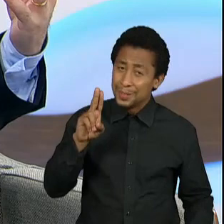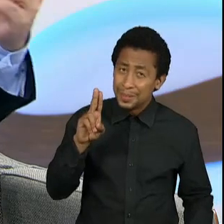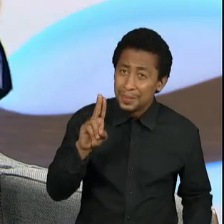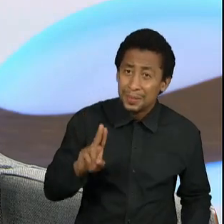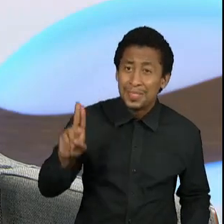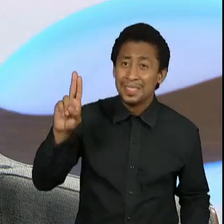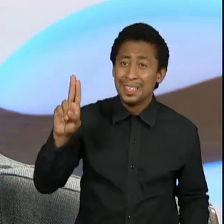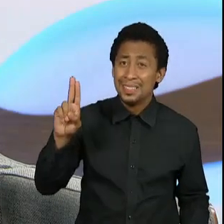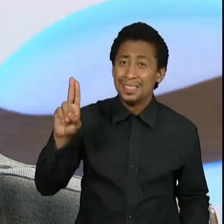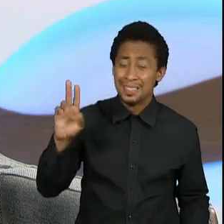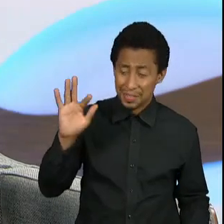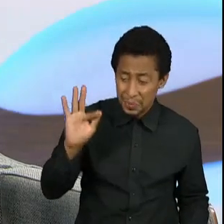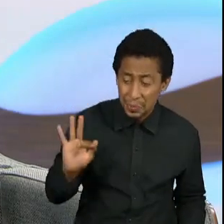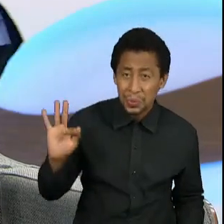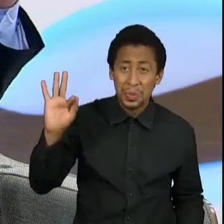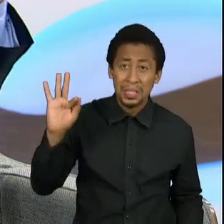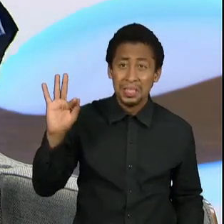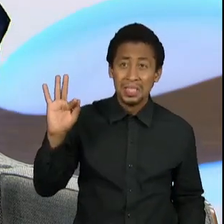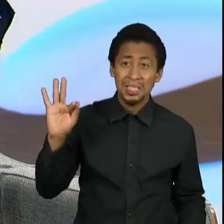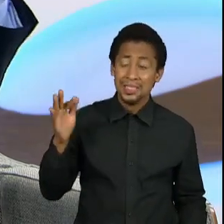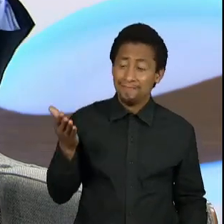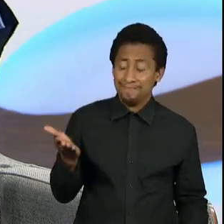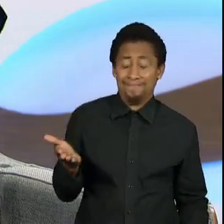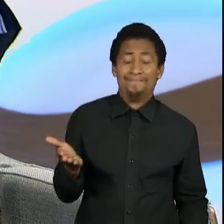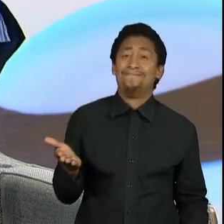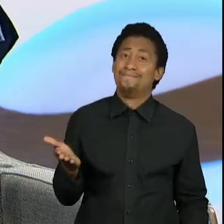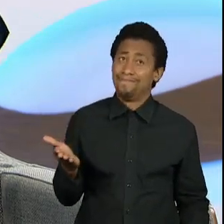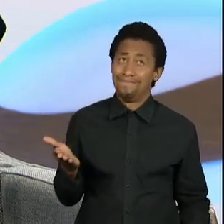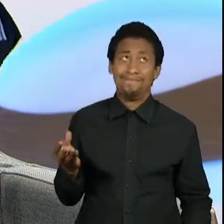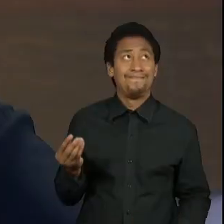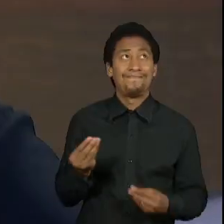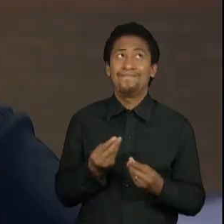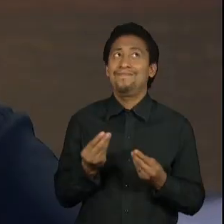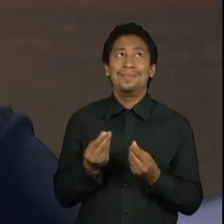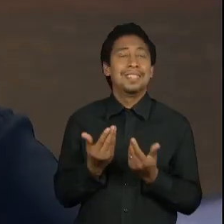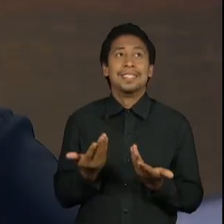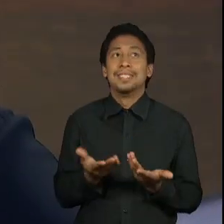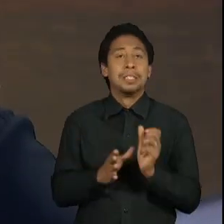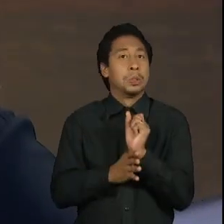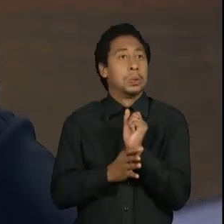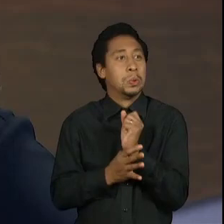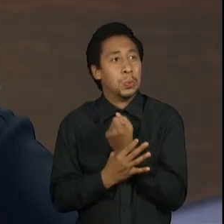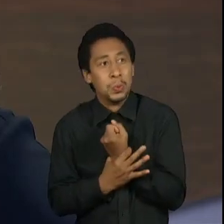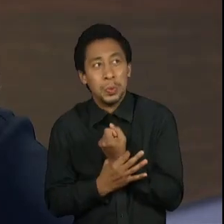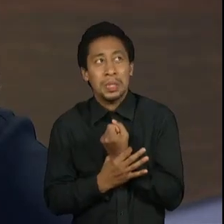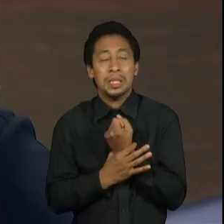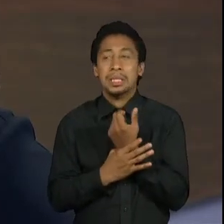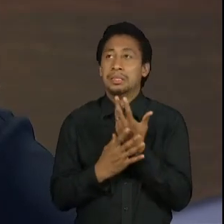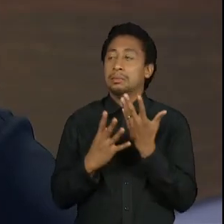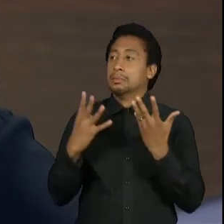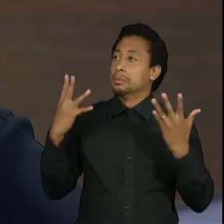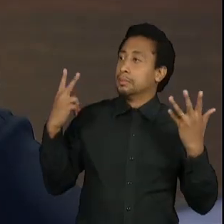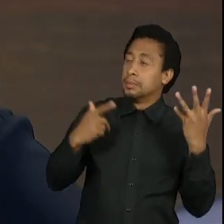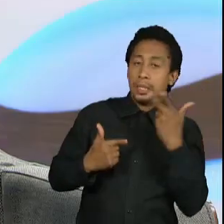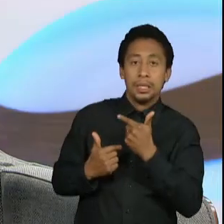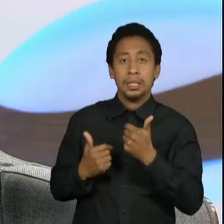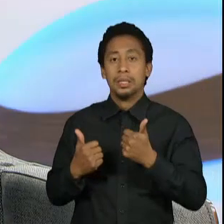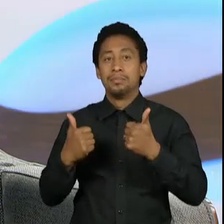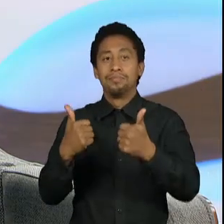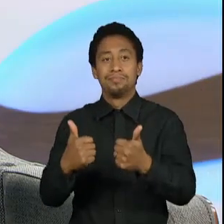universidades sejam o último bastião da verdade, do bem e do belo. O que eu acho é que deve haver um